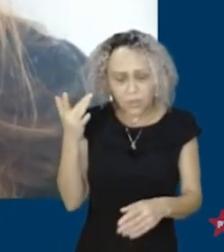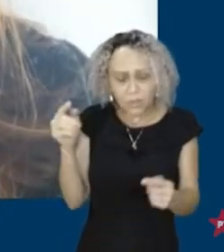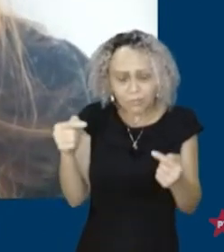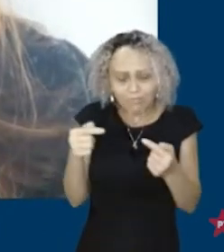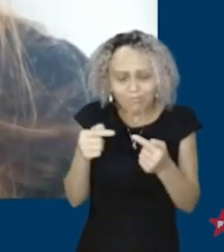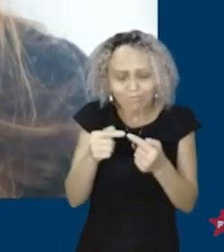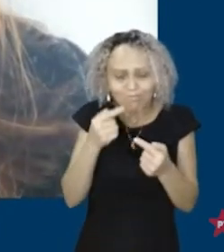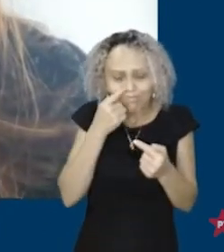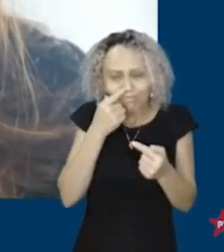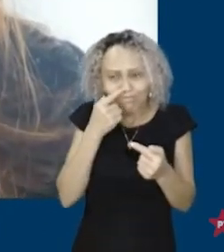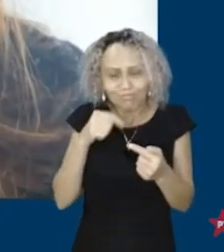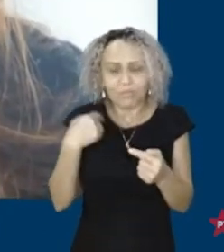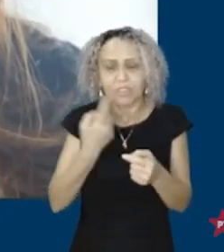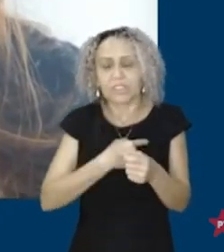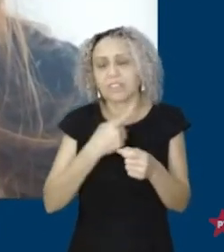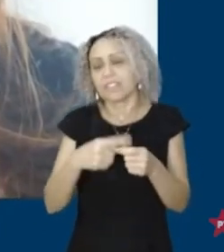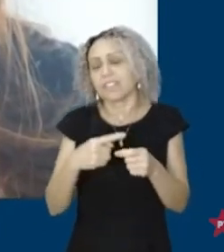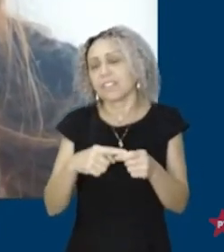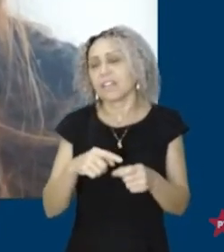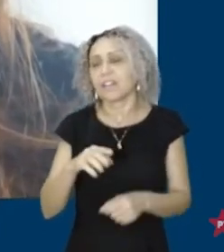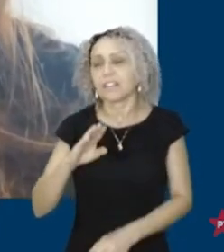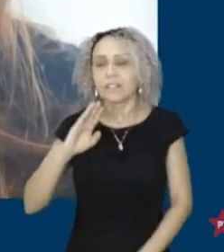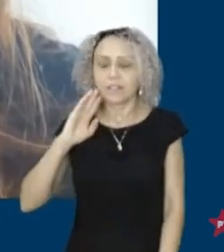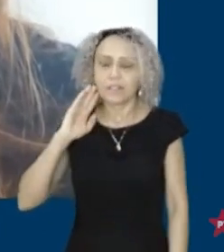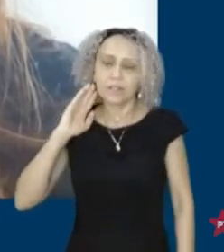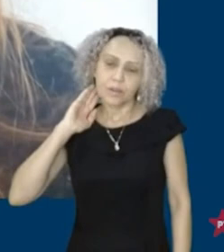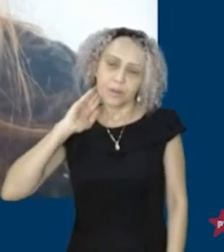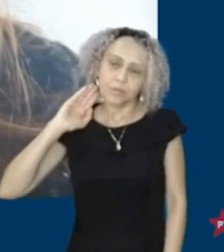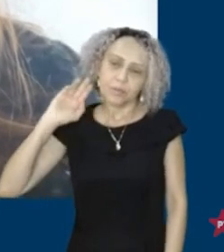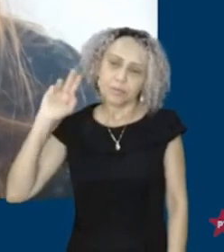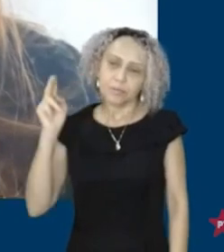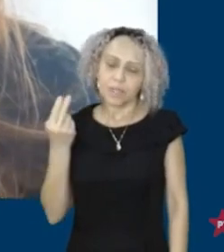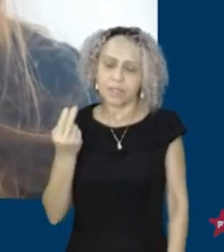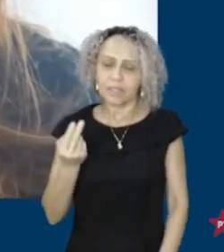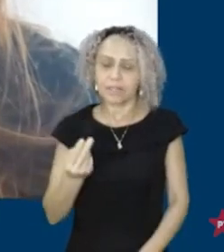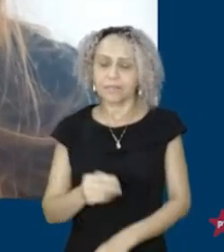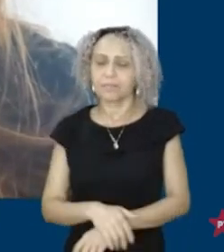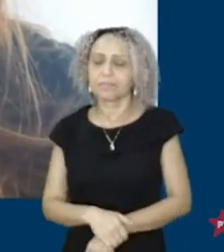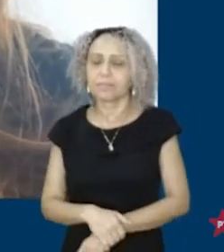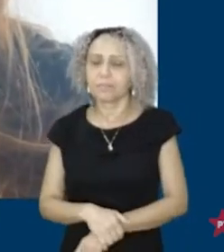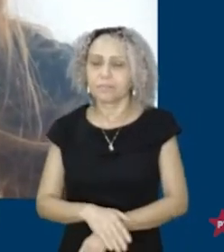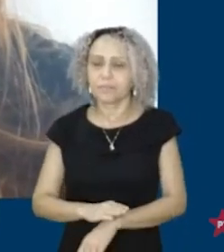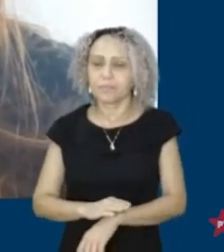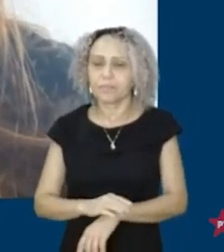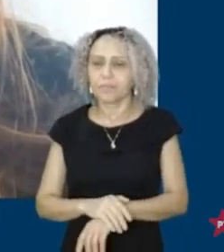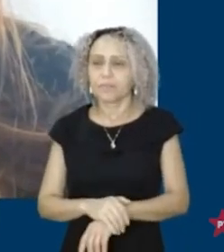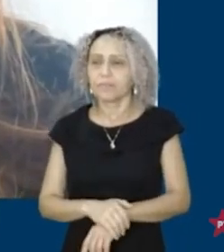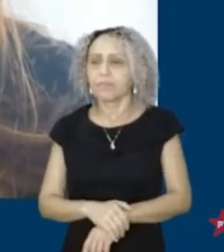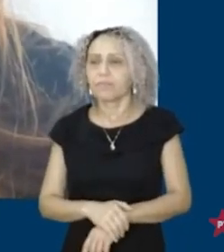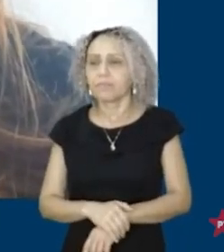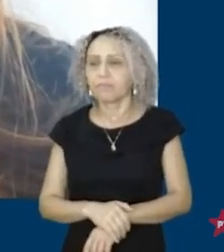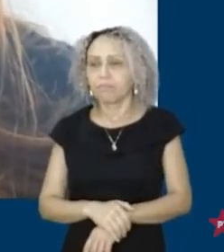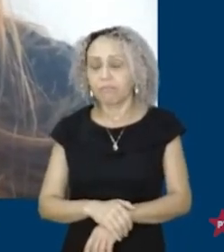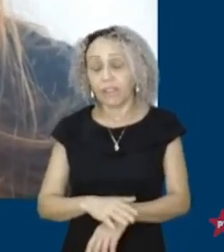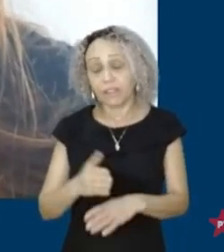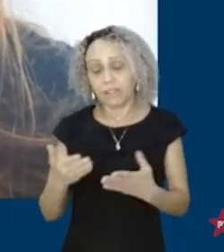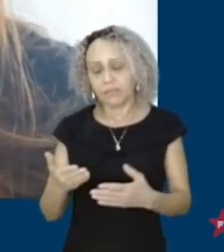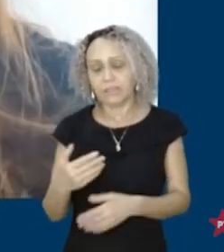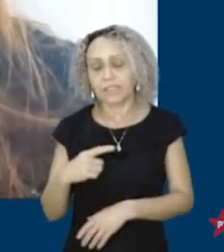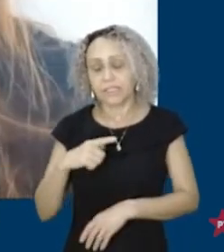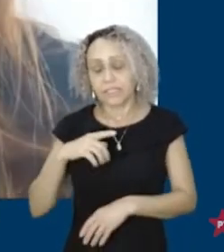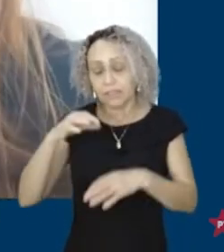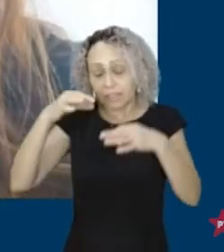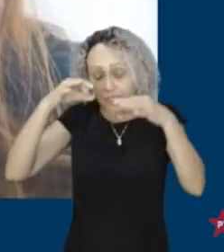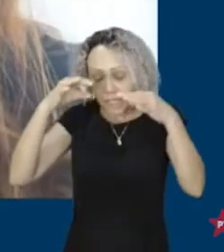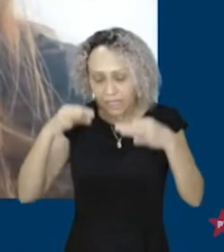eu tenho certeza que a gente entra pra essa disputa já com um nível